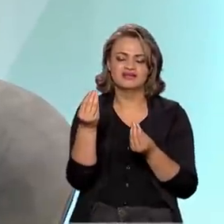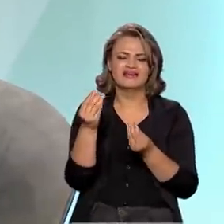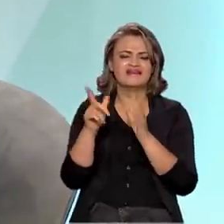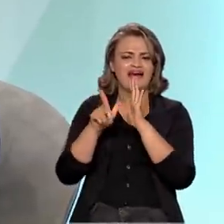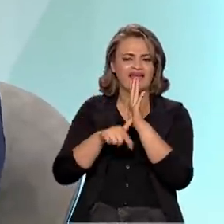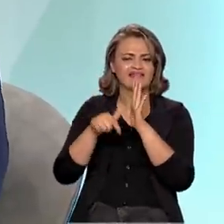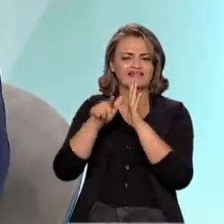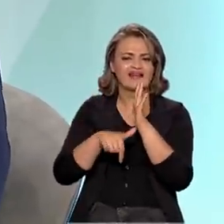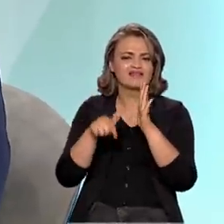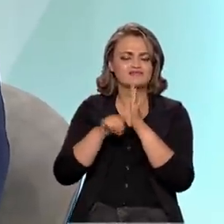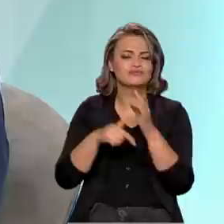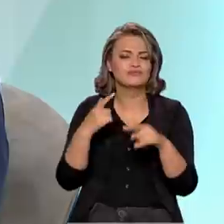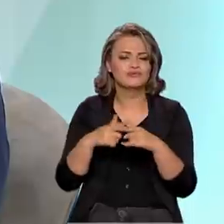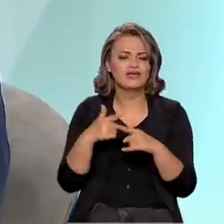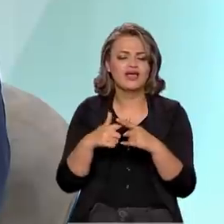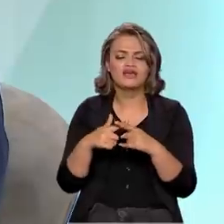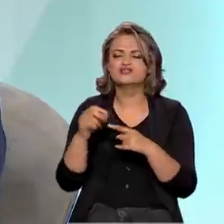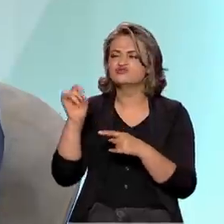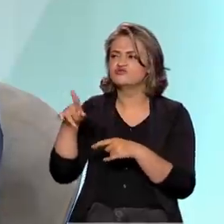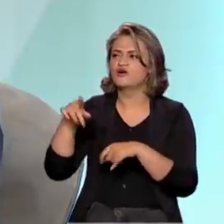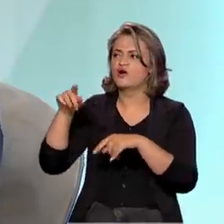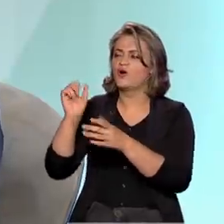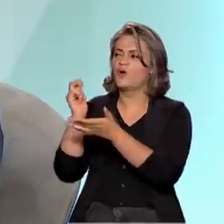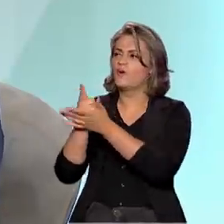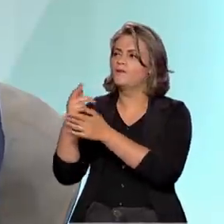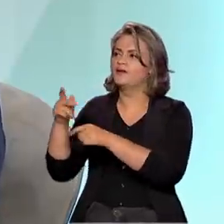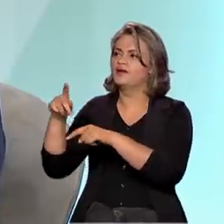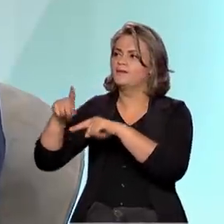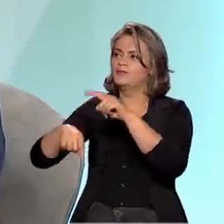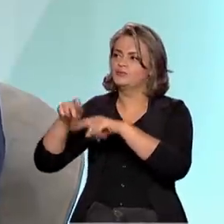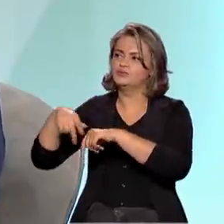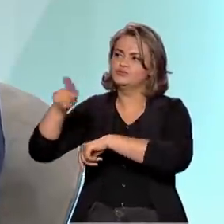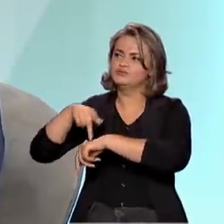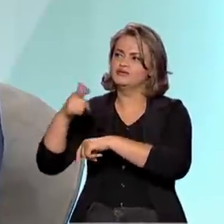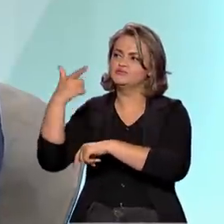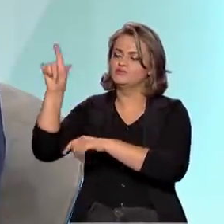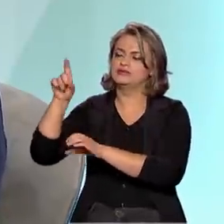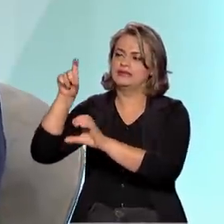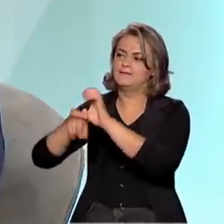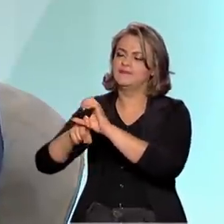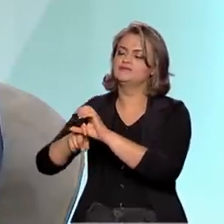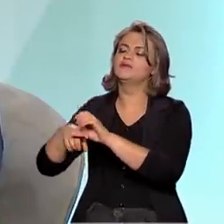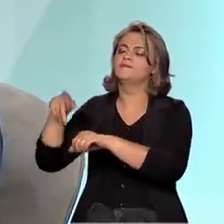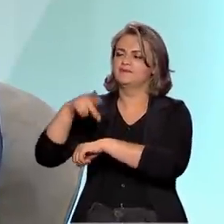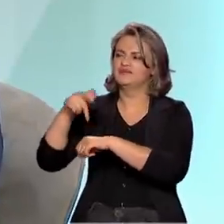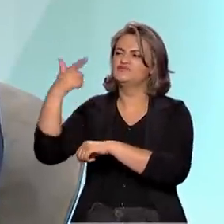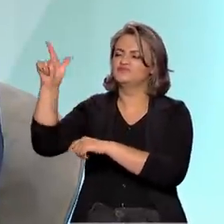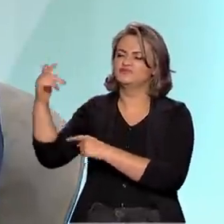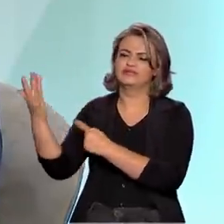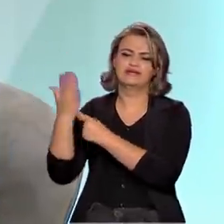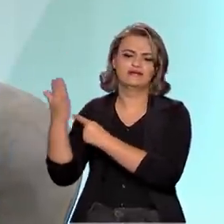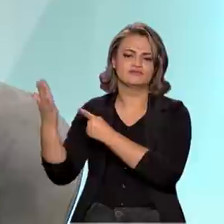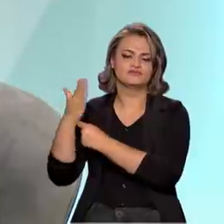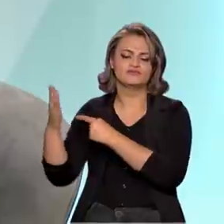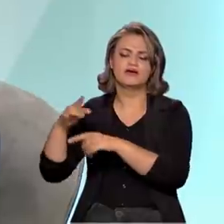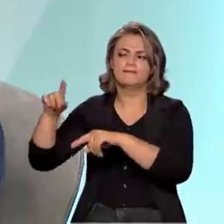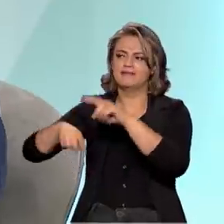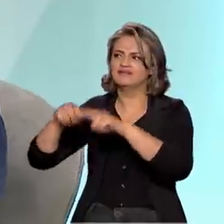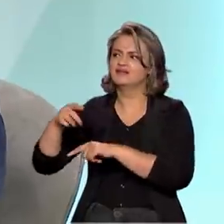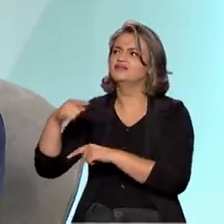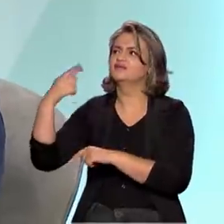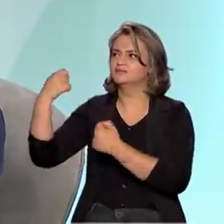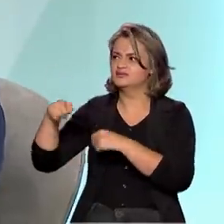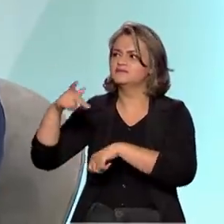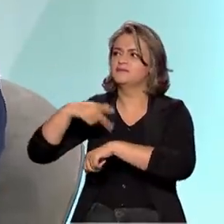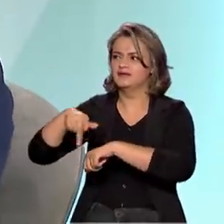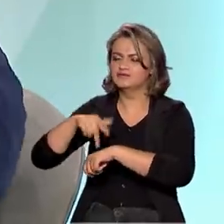tempo, acostumando a importar as coisas, de ser dependente 90%, 100%, por exemplo, de insumos farmacêuticos para remédios